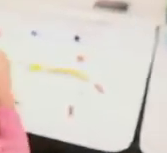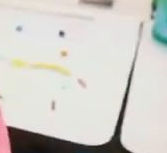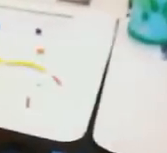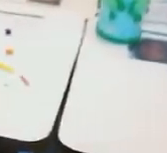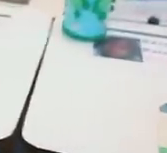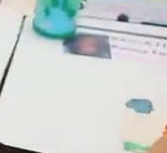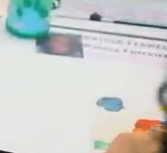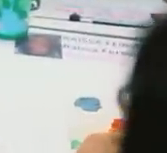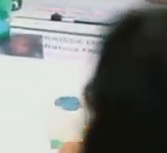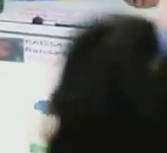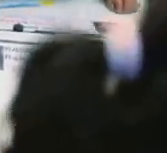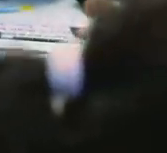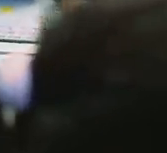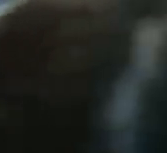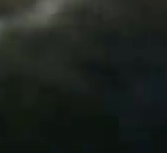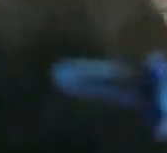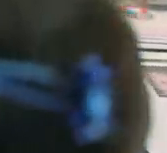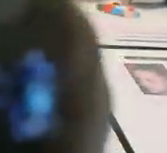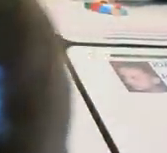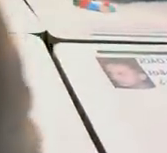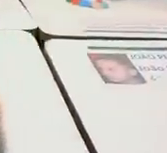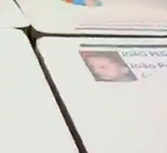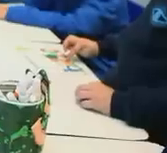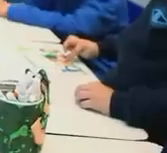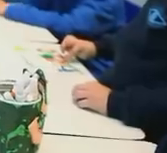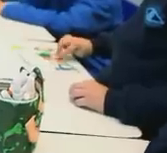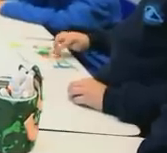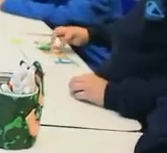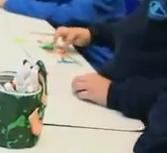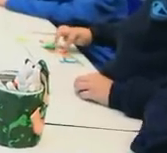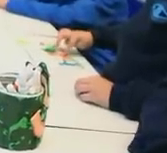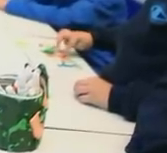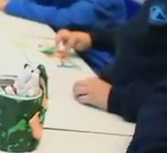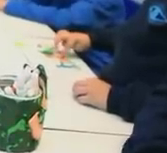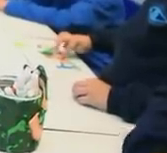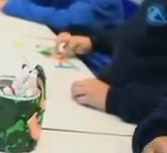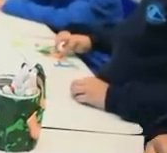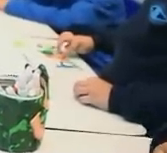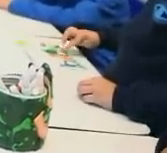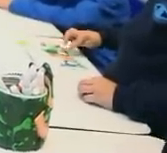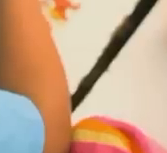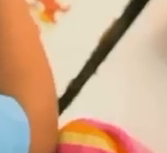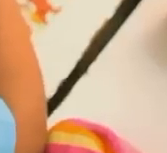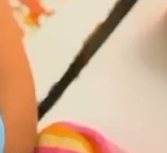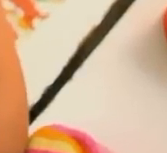A professora distribui massinha de modelar para alunos com e sem deficiência em uma sala de aula.